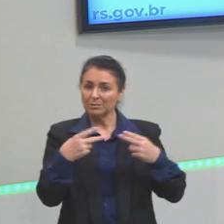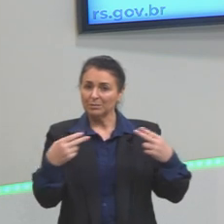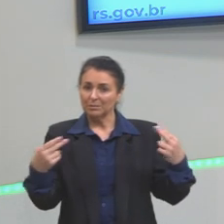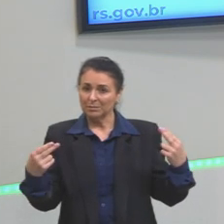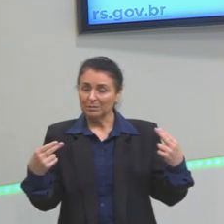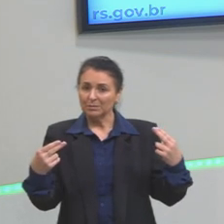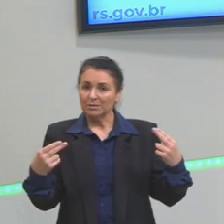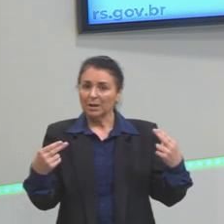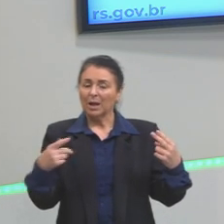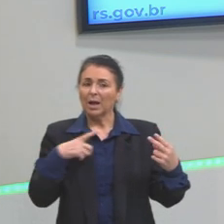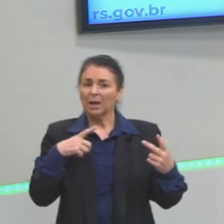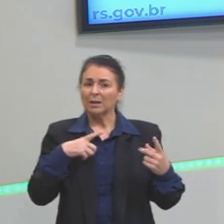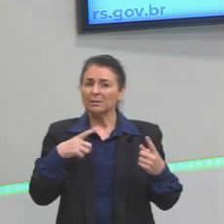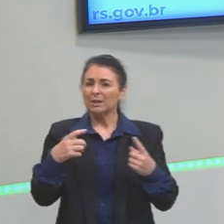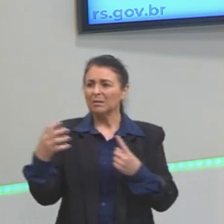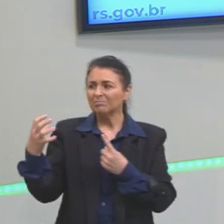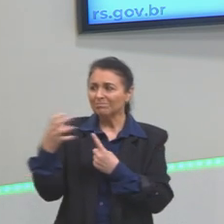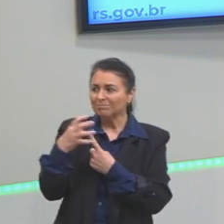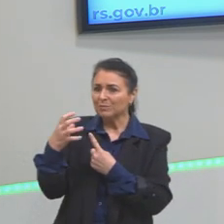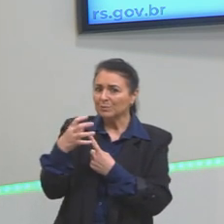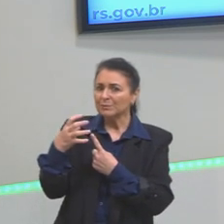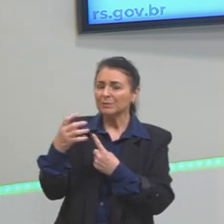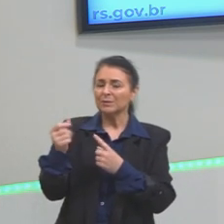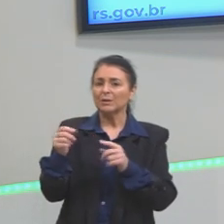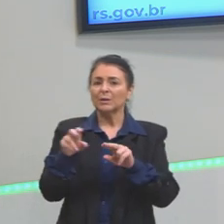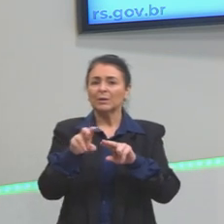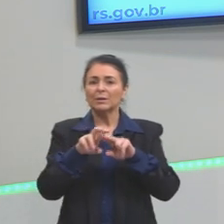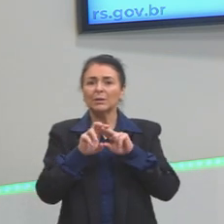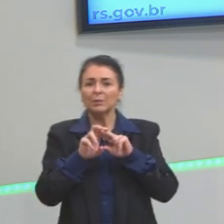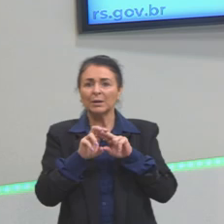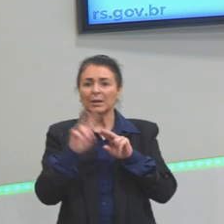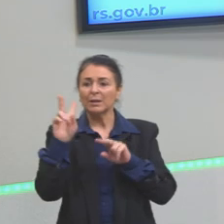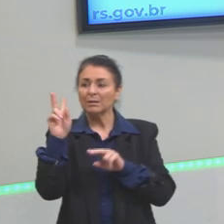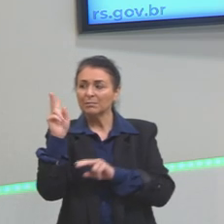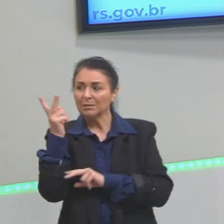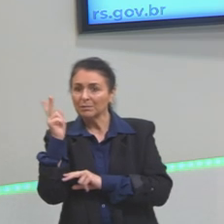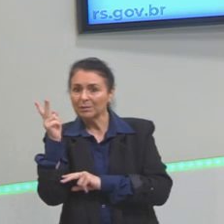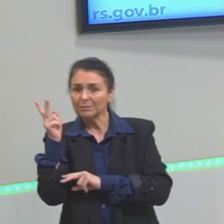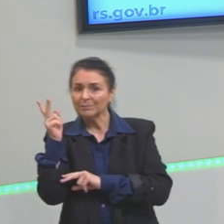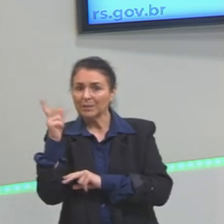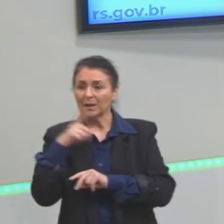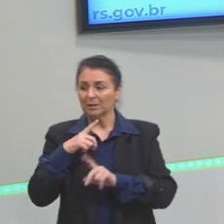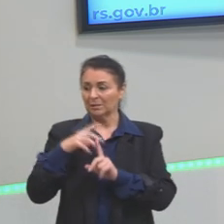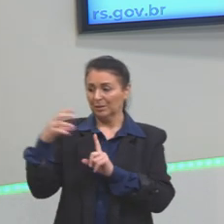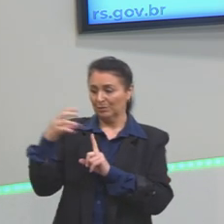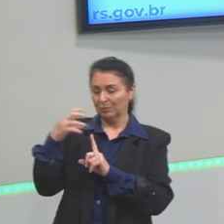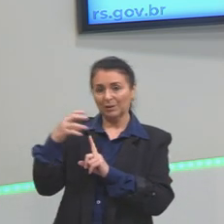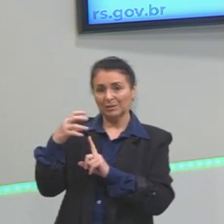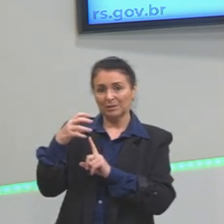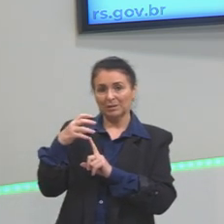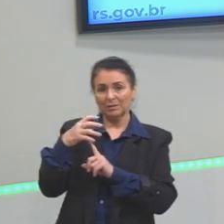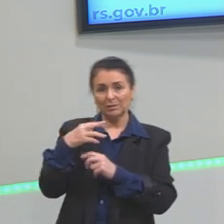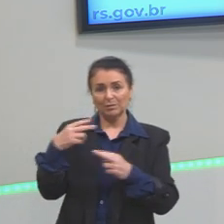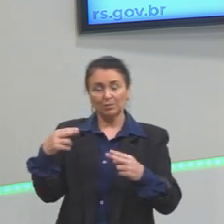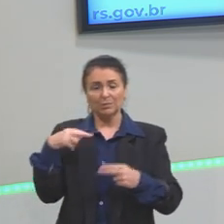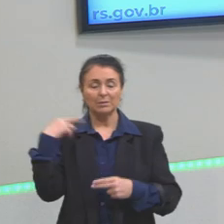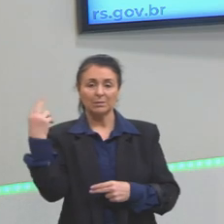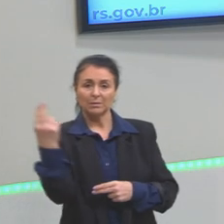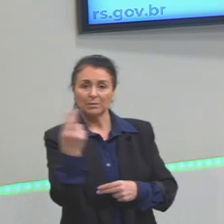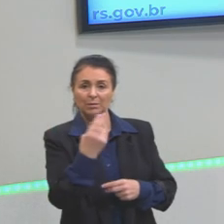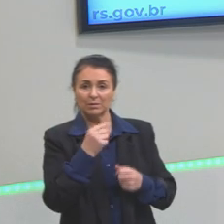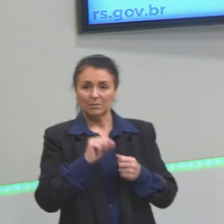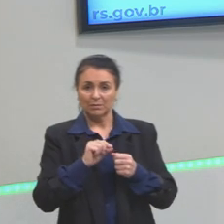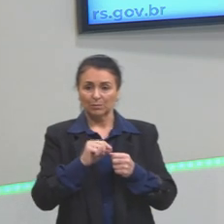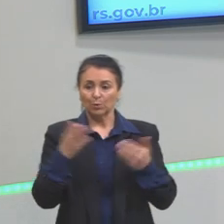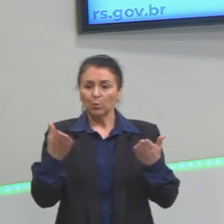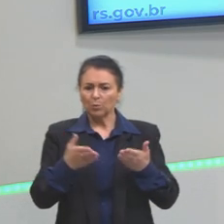Elas sofrem alguns condicionamentos, como a questão da historicidade. Por exemplo, também, as ações que nós estamos tomando